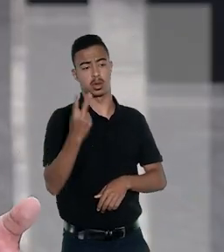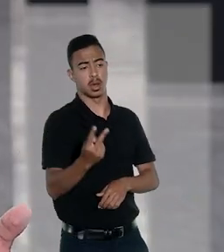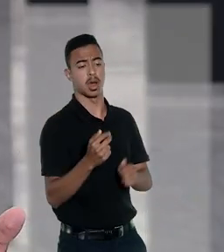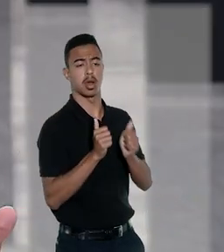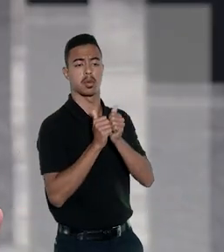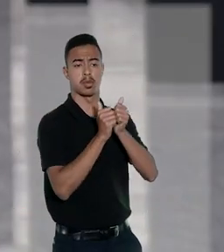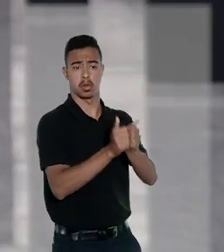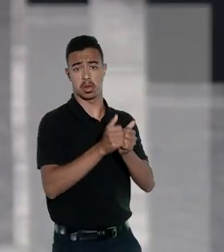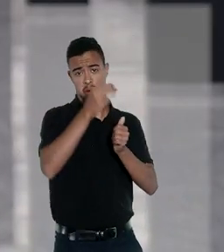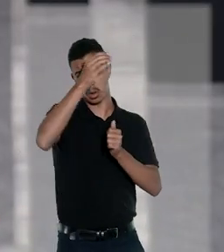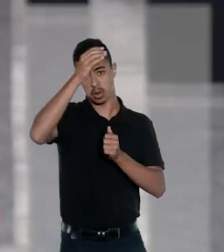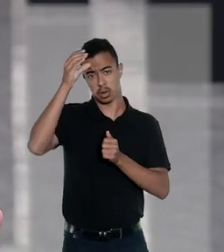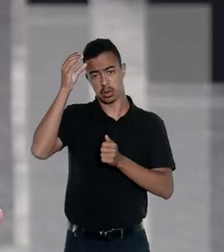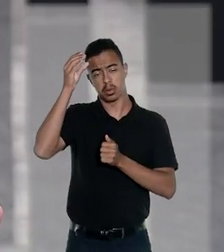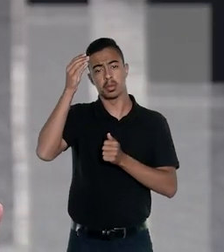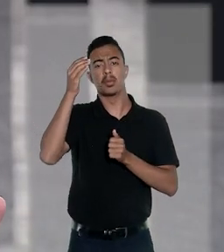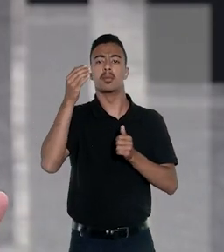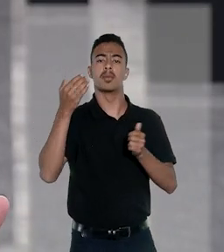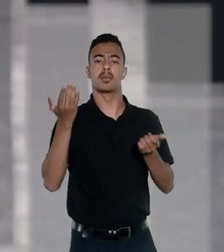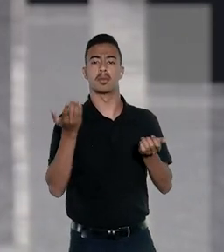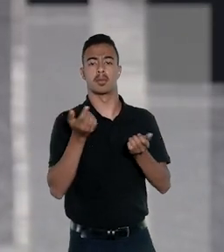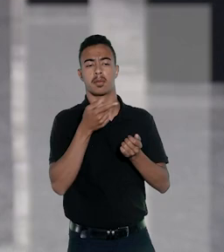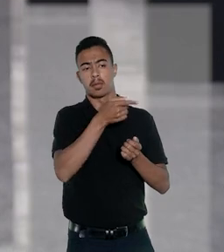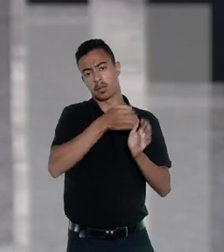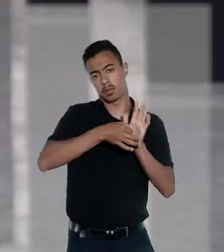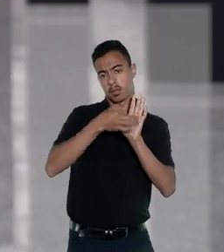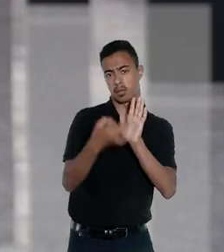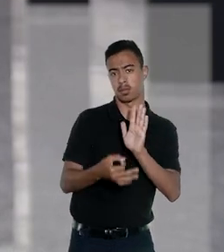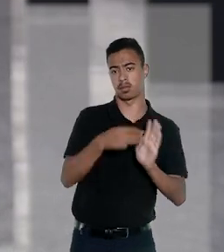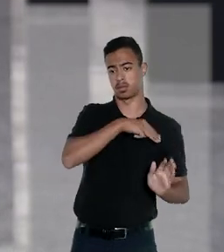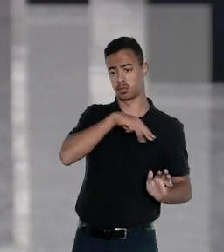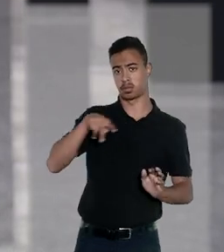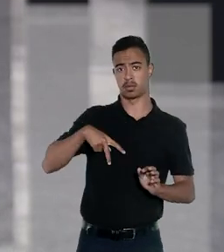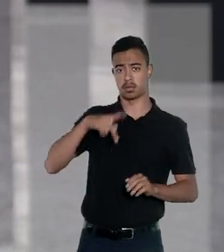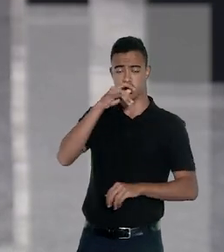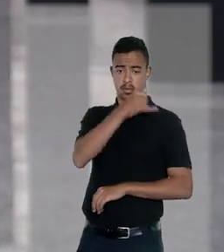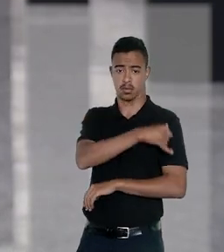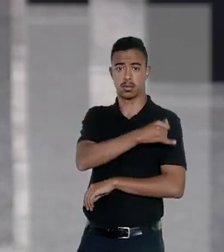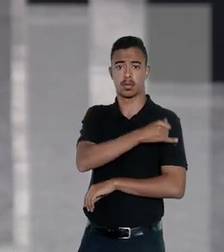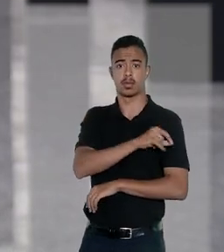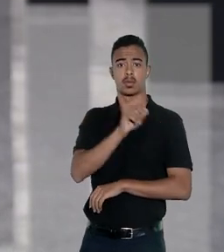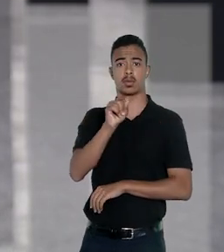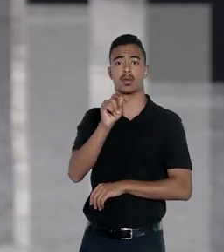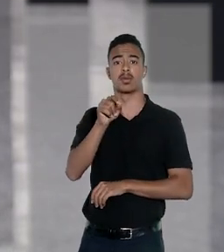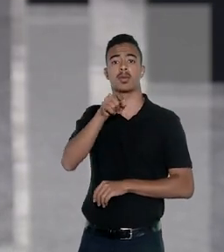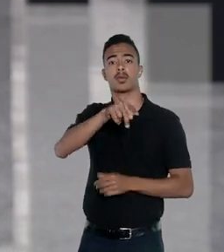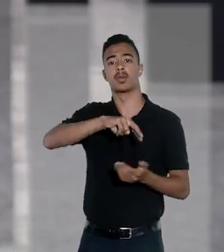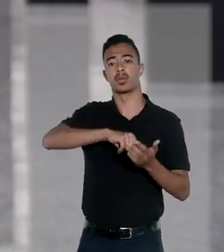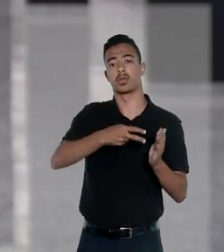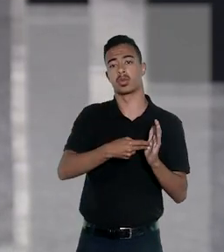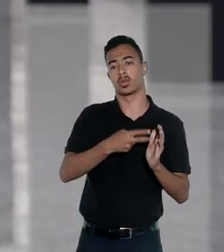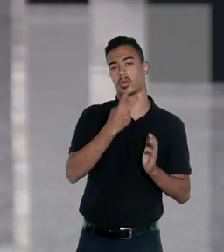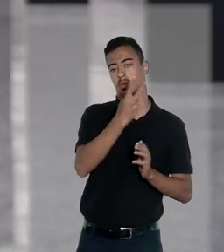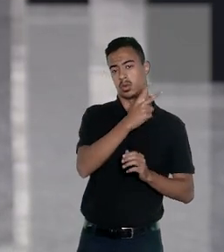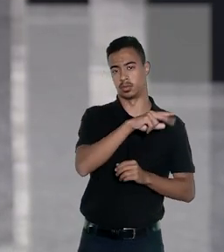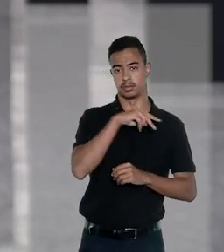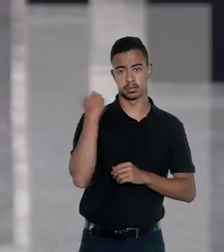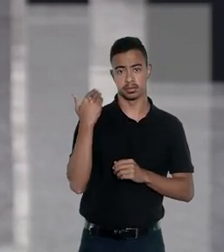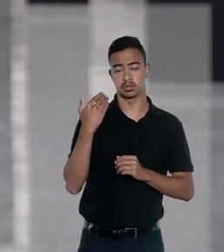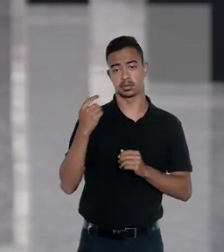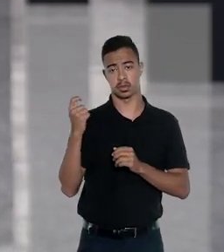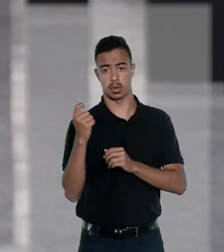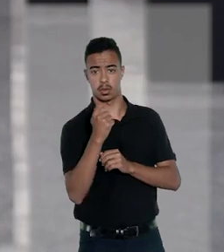acompanharam o cliente em um depoimento no procedimento investigativo do Ministério Público do Rio de Janeiro, que apura o duplo homicídio.